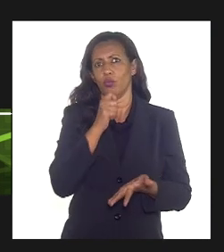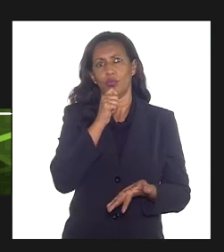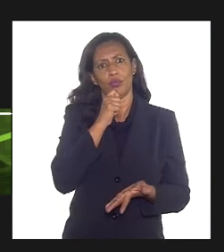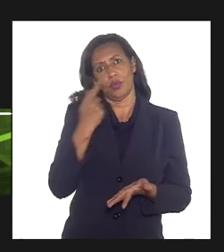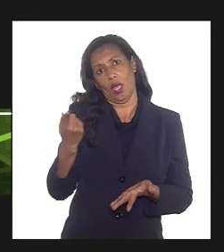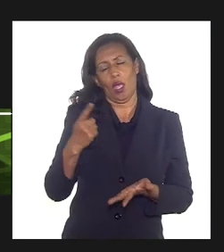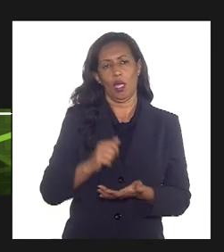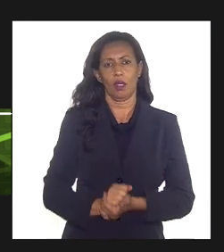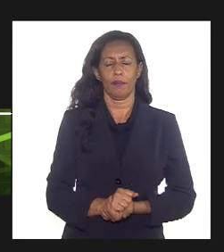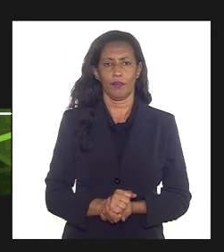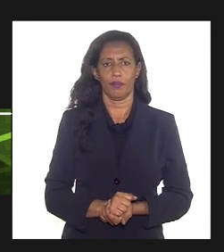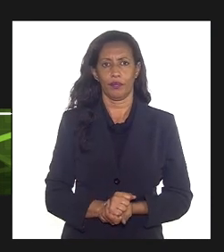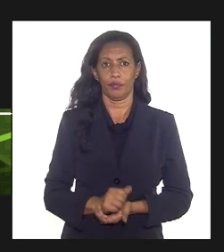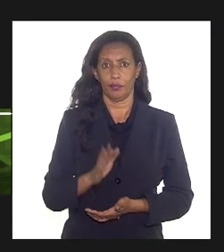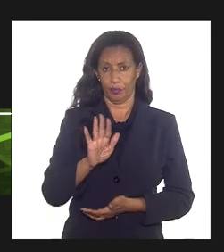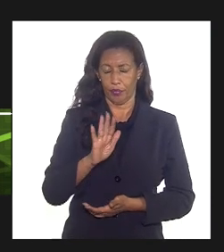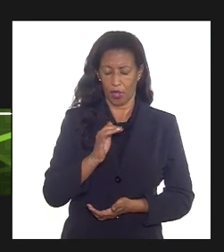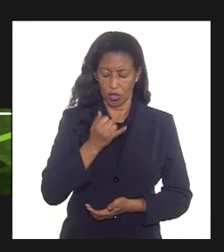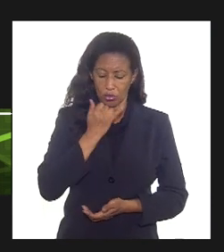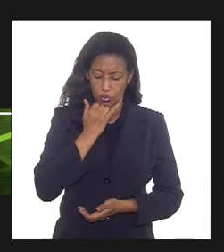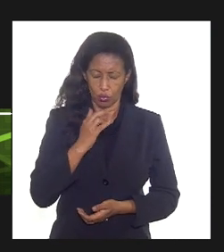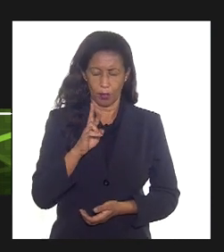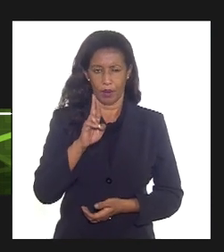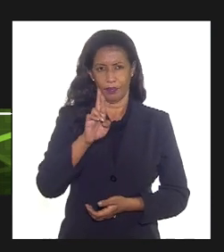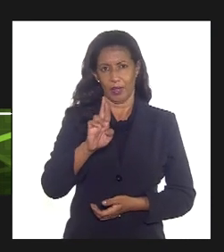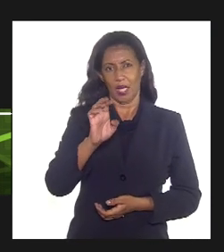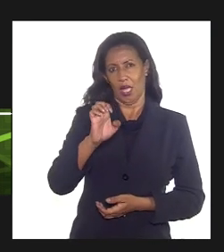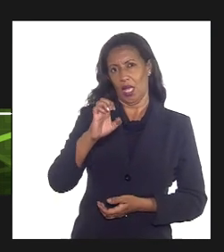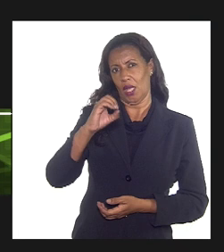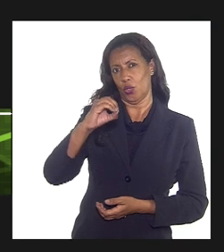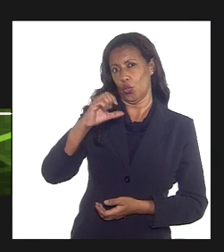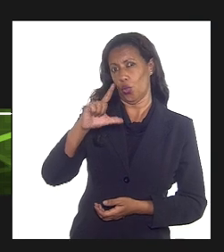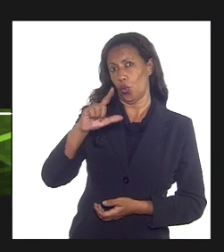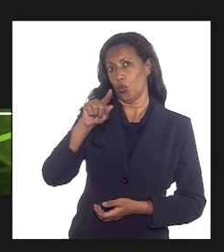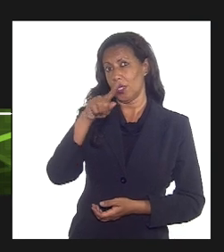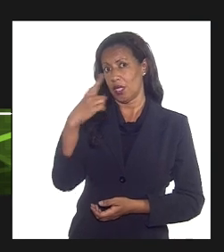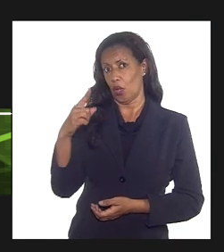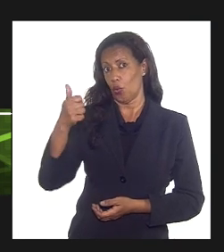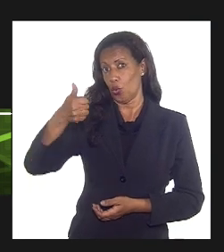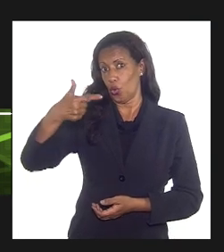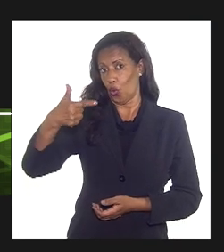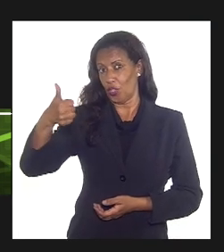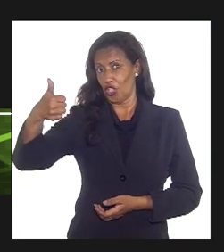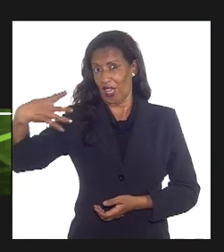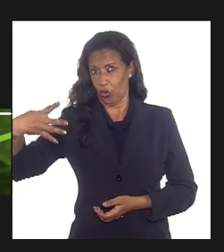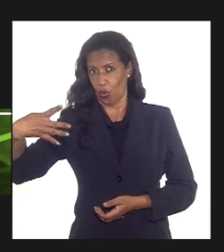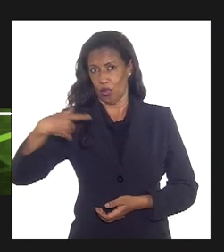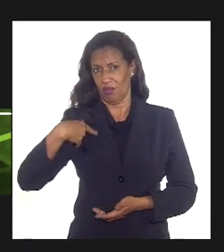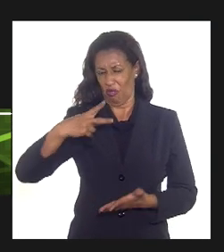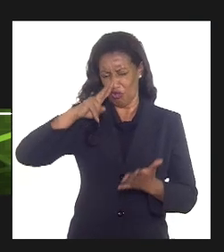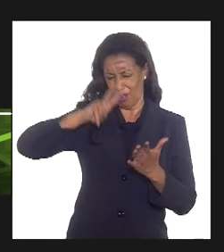A resolução 12 de 2014 da ANP, eu lio muitas vezes.